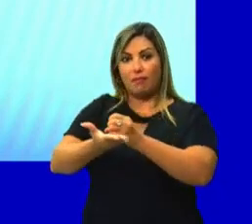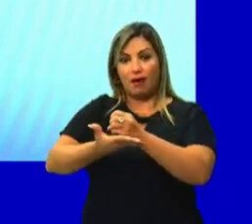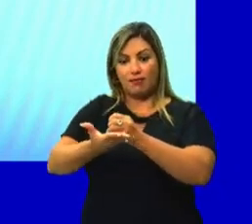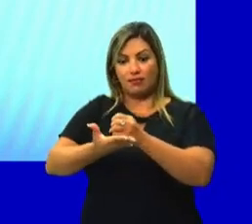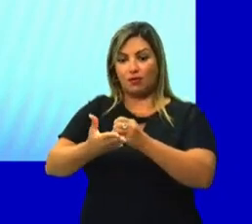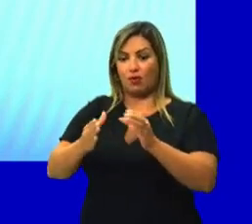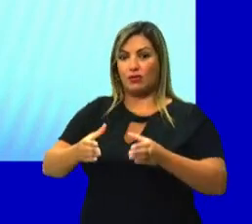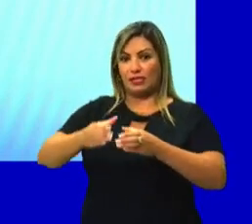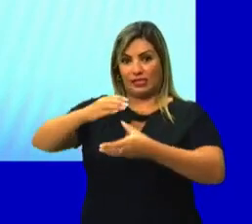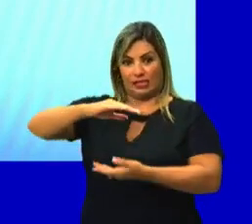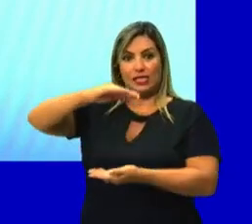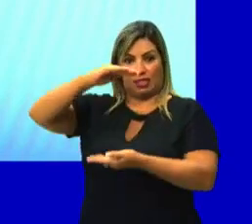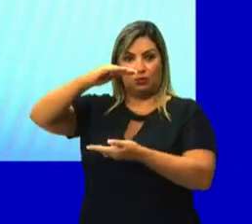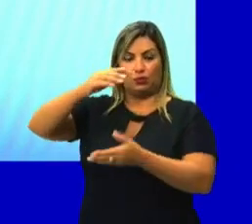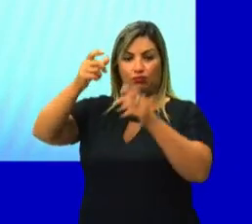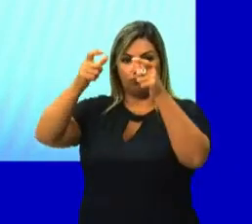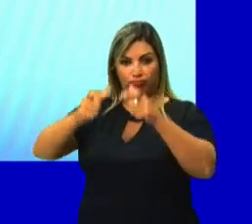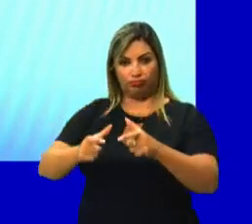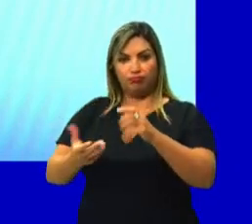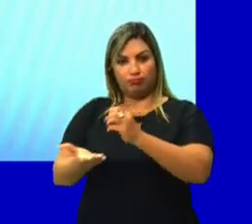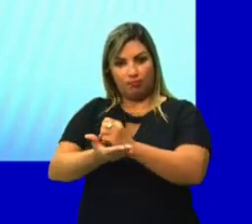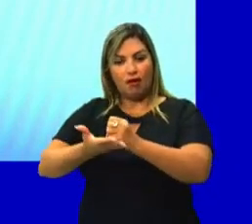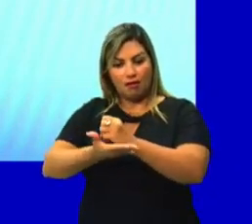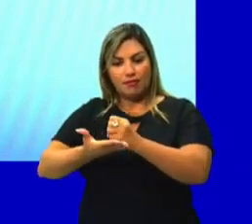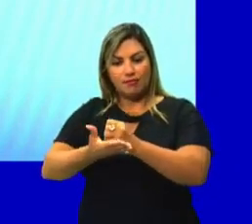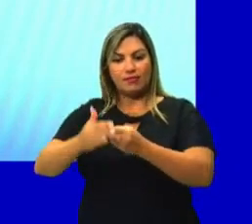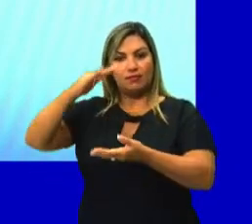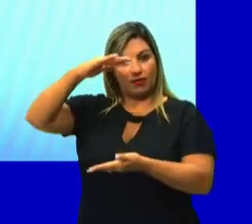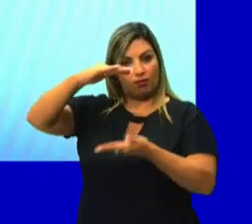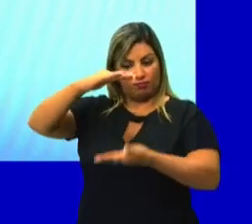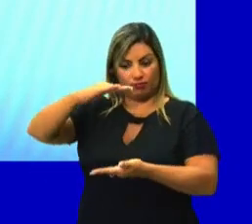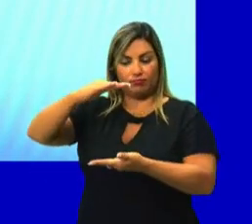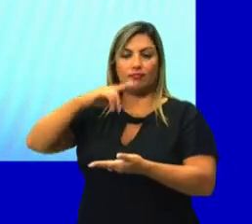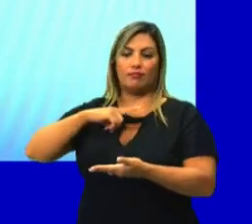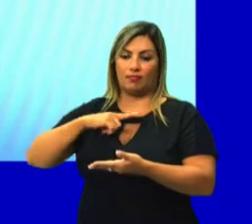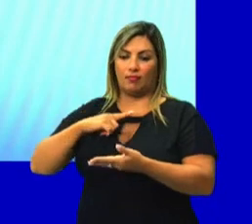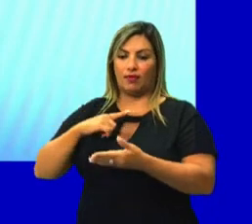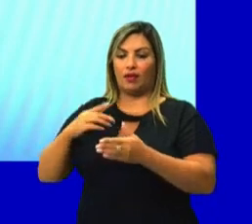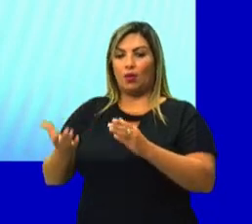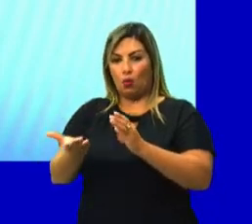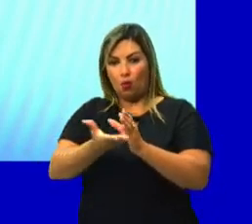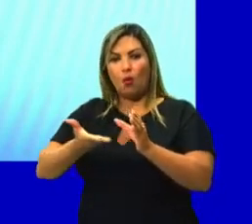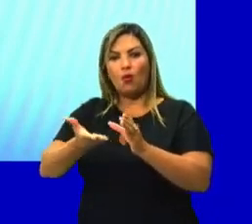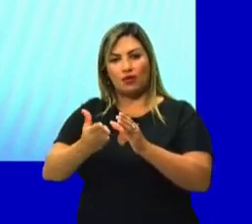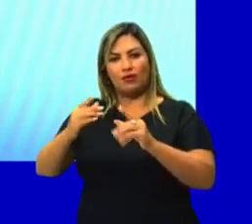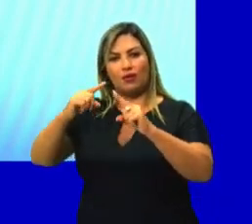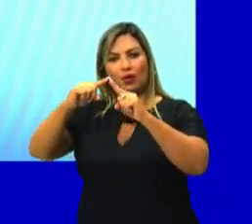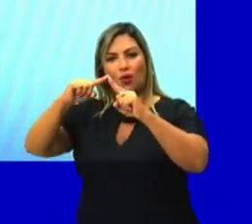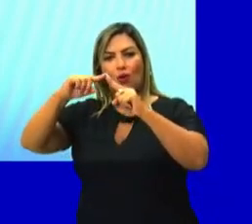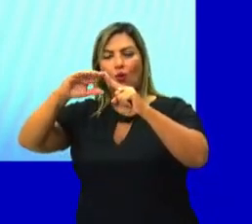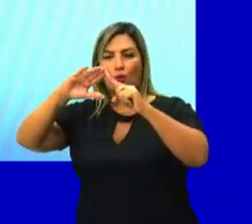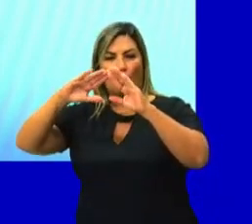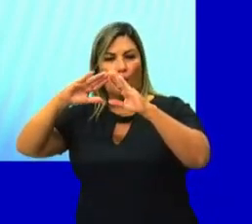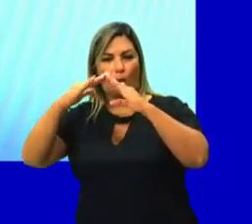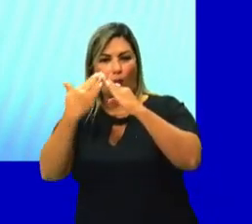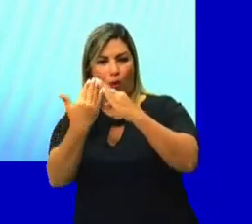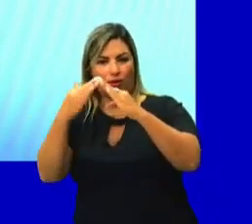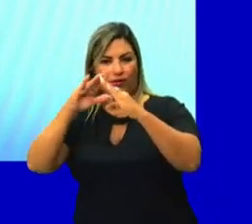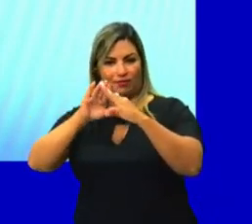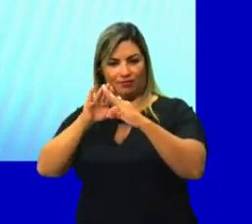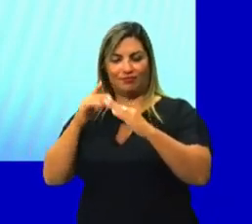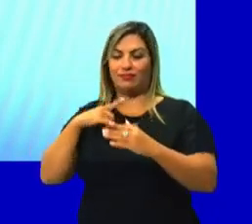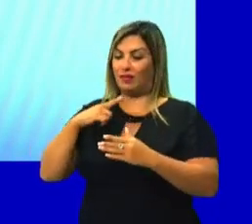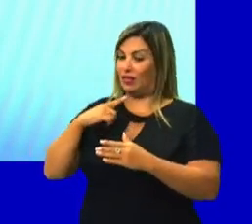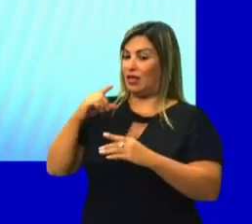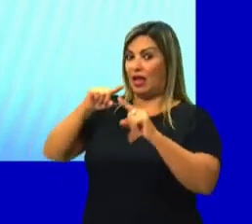o cilindro, que tem a base inferior e superior, e o cone que tem a base inferior. A esfera não tem essa base,